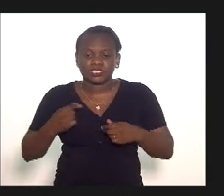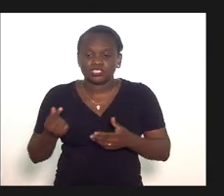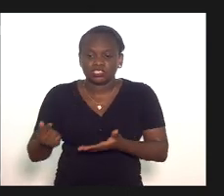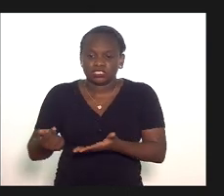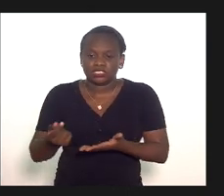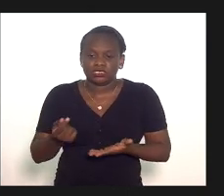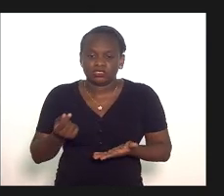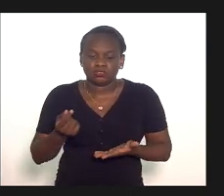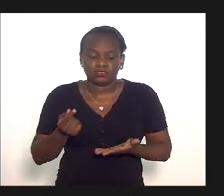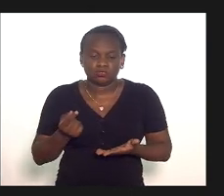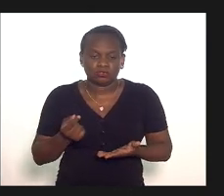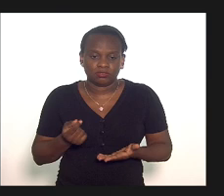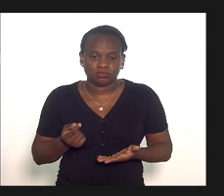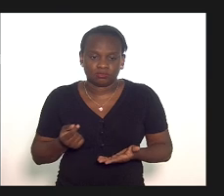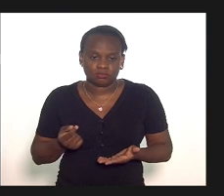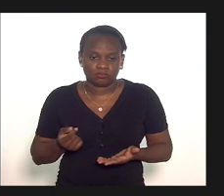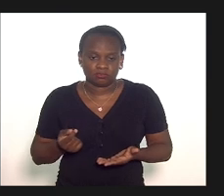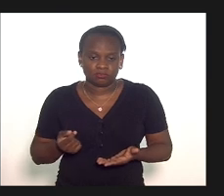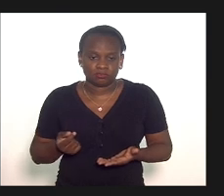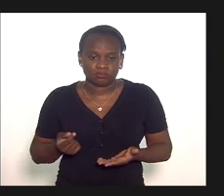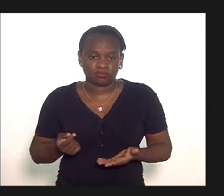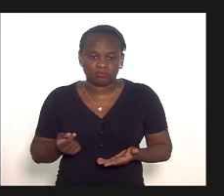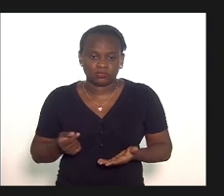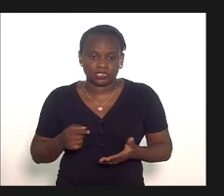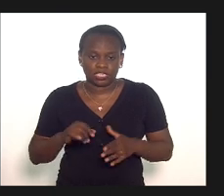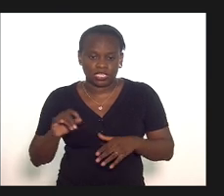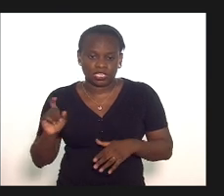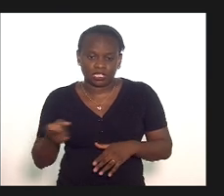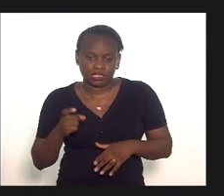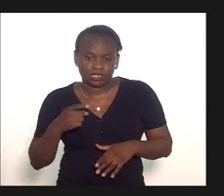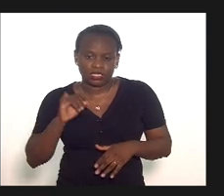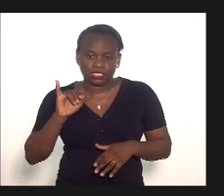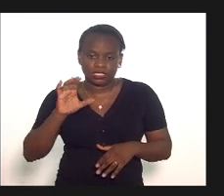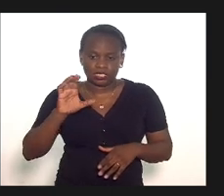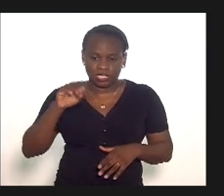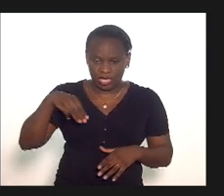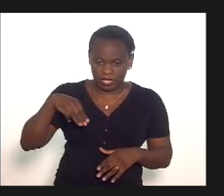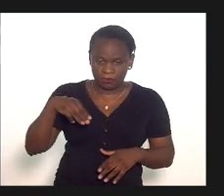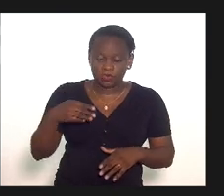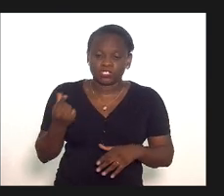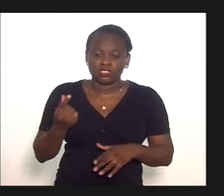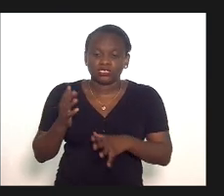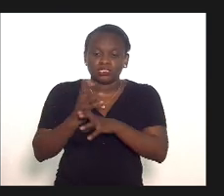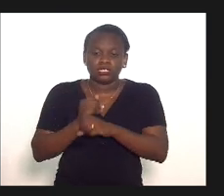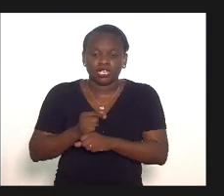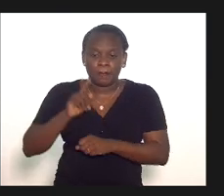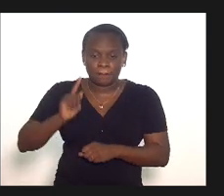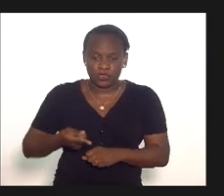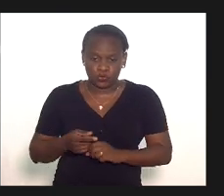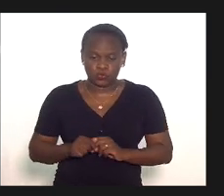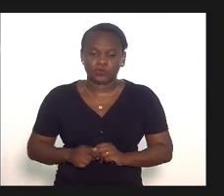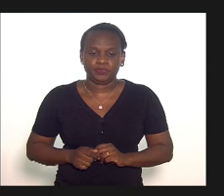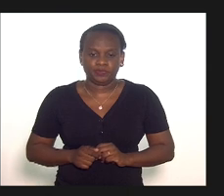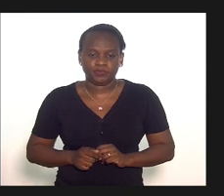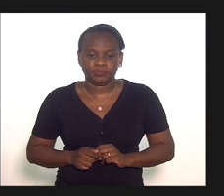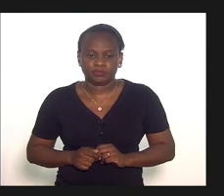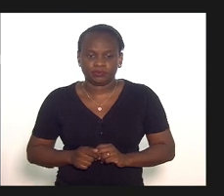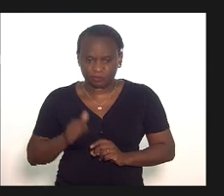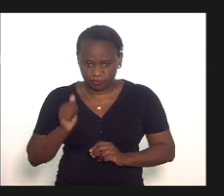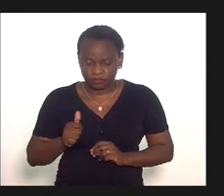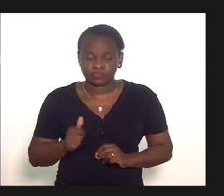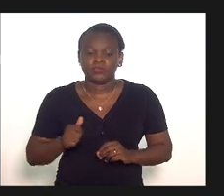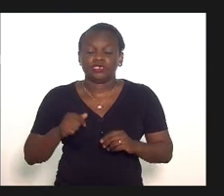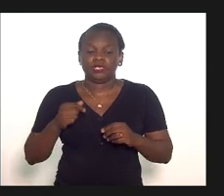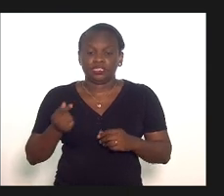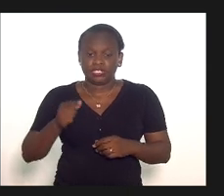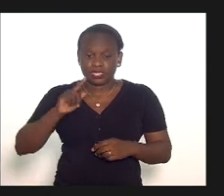um um imposto um ICM de 100 mil reais ok desses